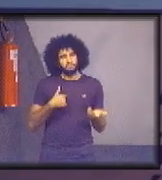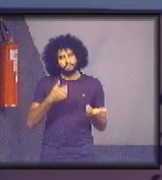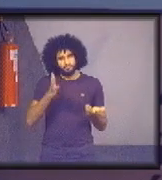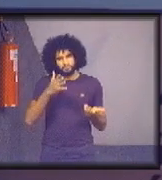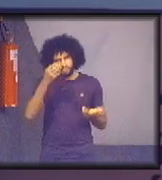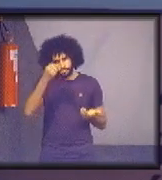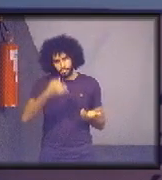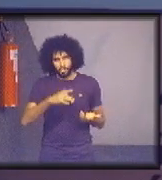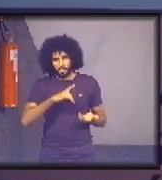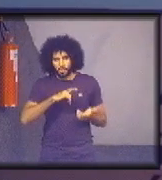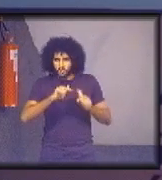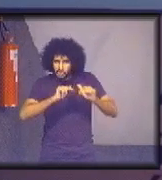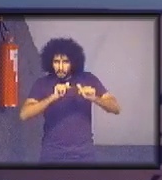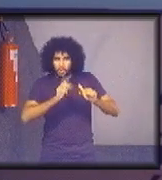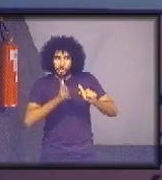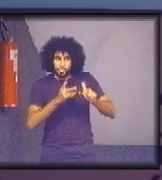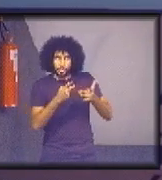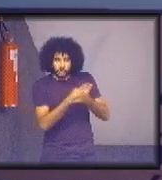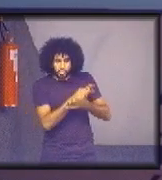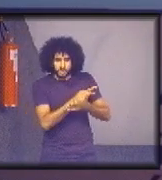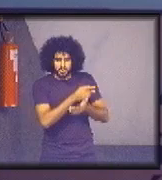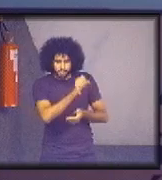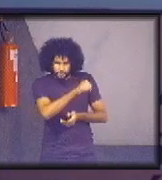já existe um trabalho em andamento. Então,